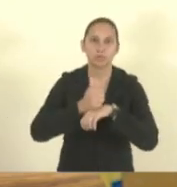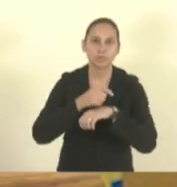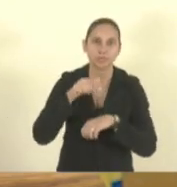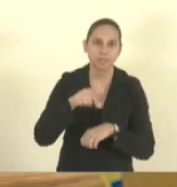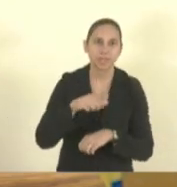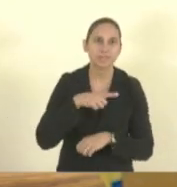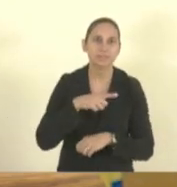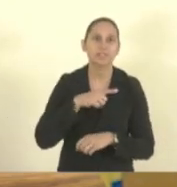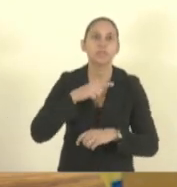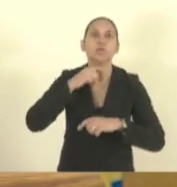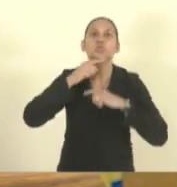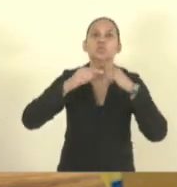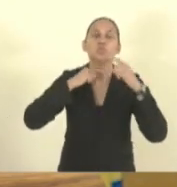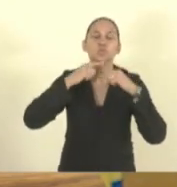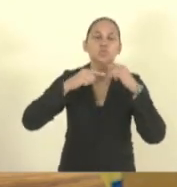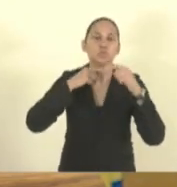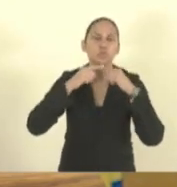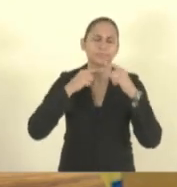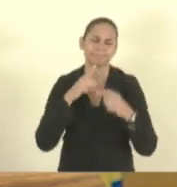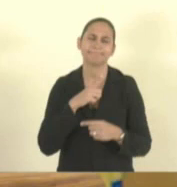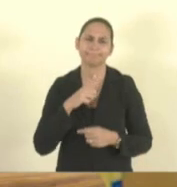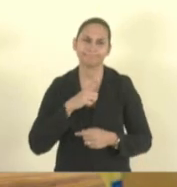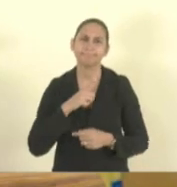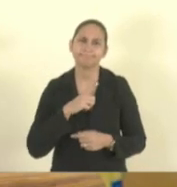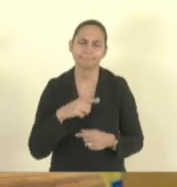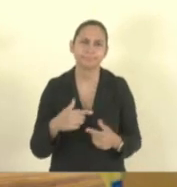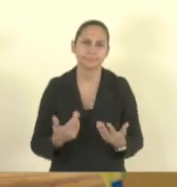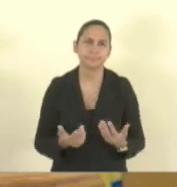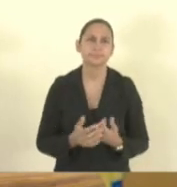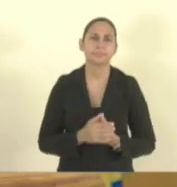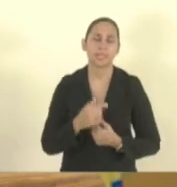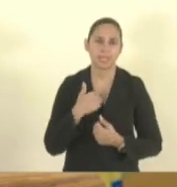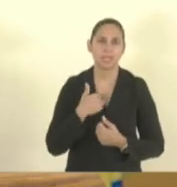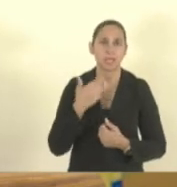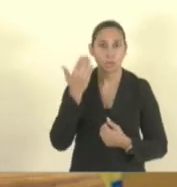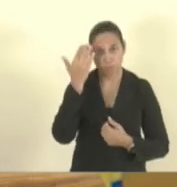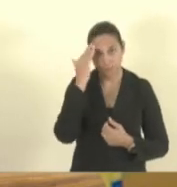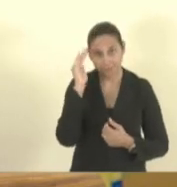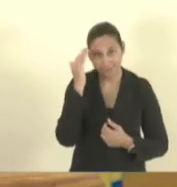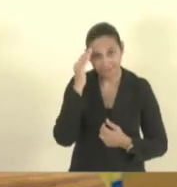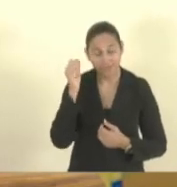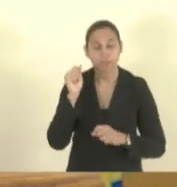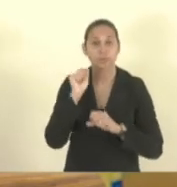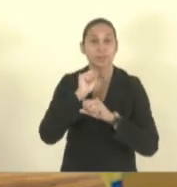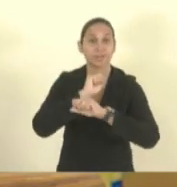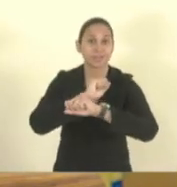respostas então eu entendo que é primordial entender